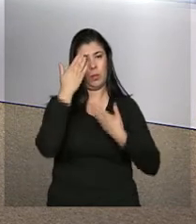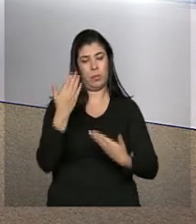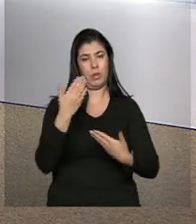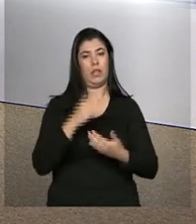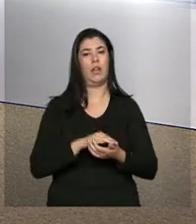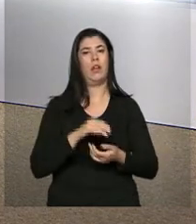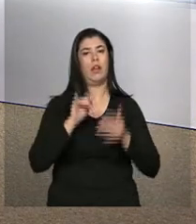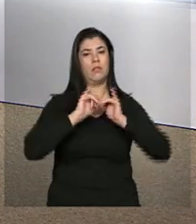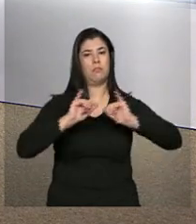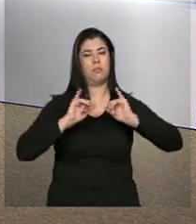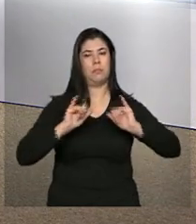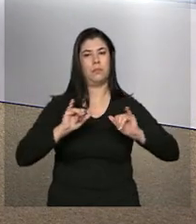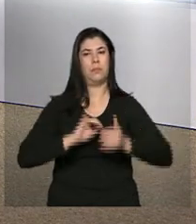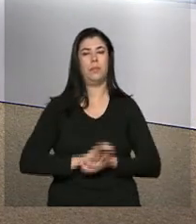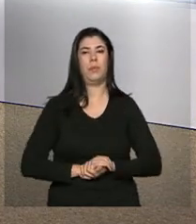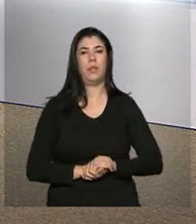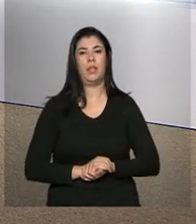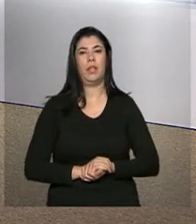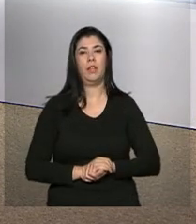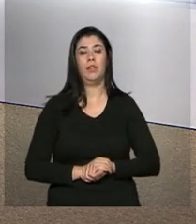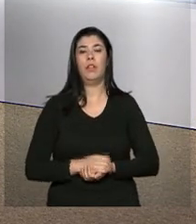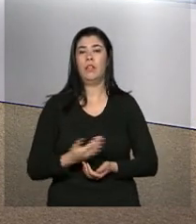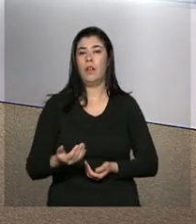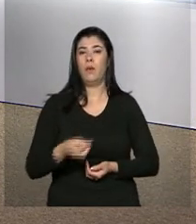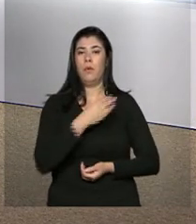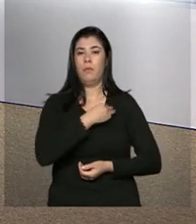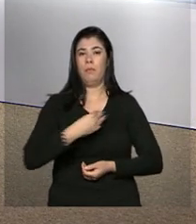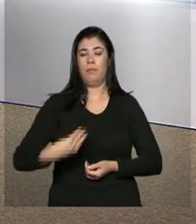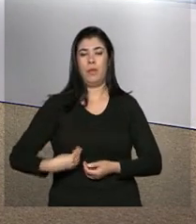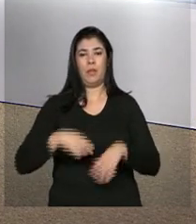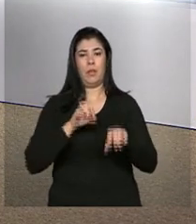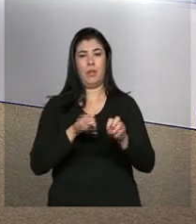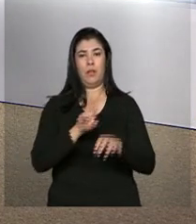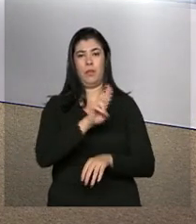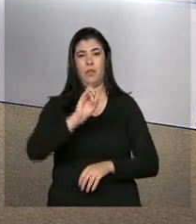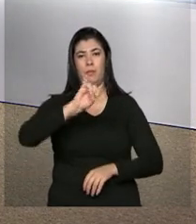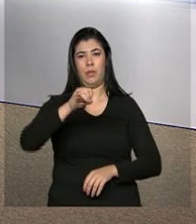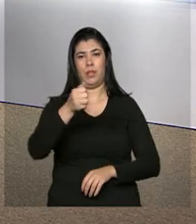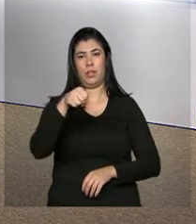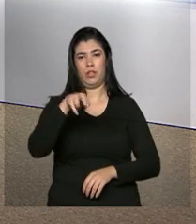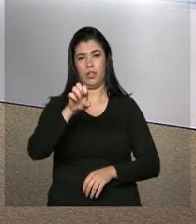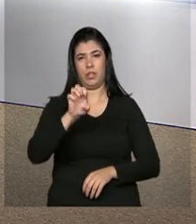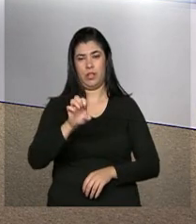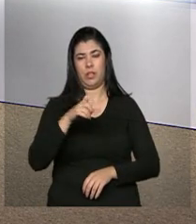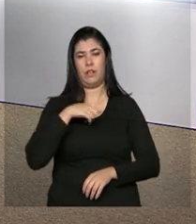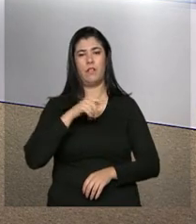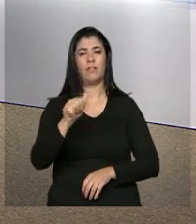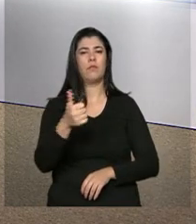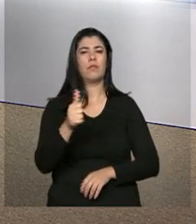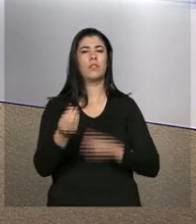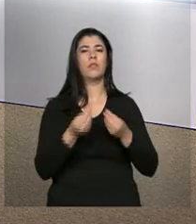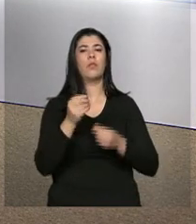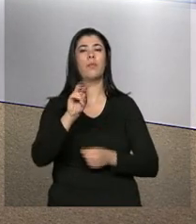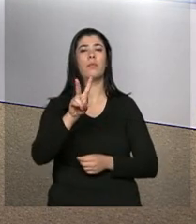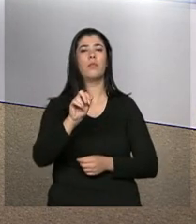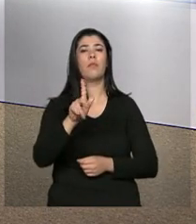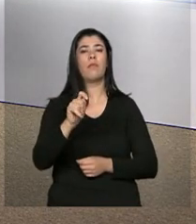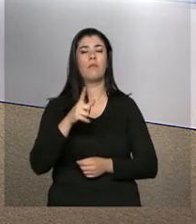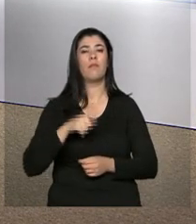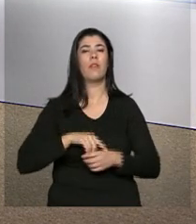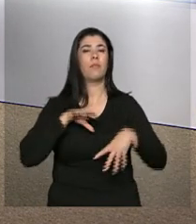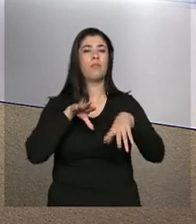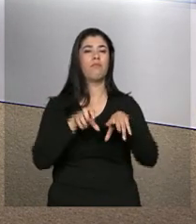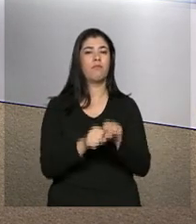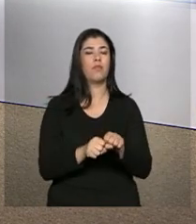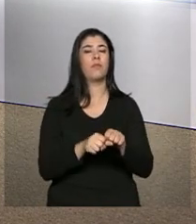Gabriela, pelas suas informações. O ministro da Educação, Renato Janine, fez também um balanço das vagas de graduação em